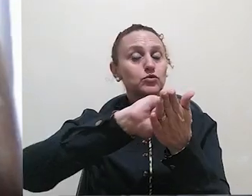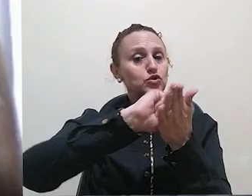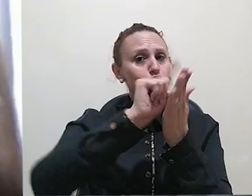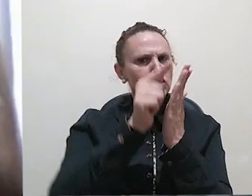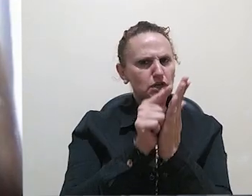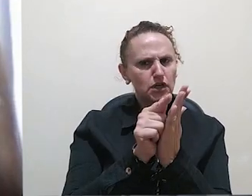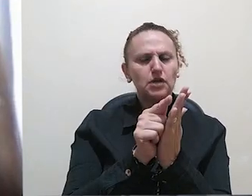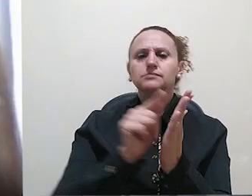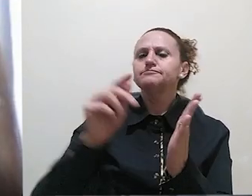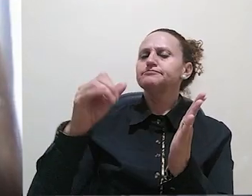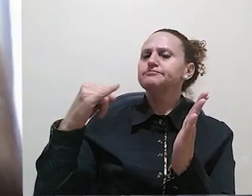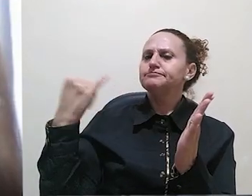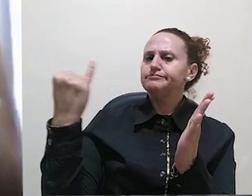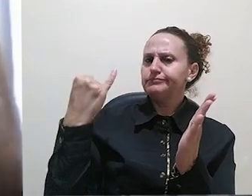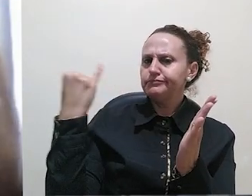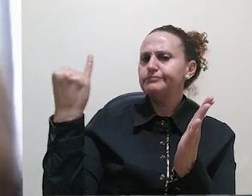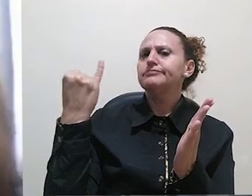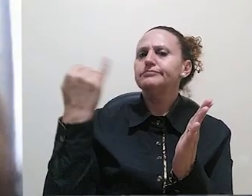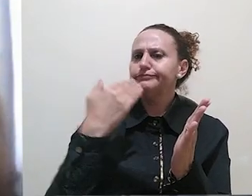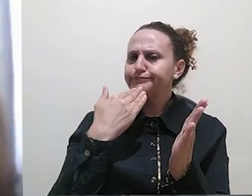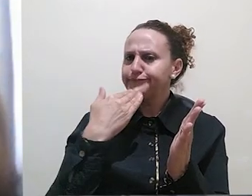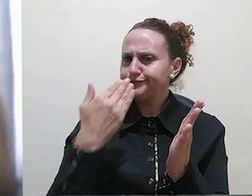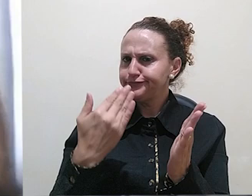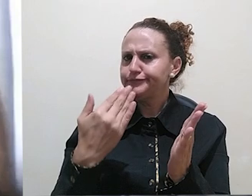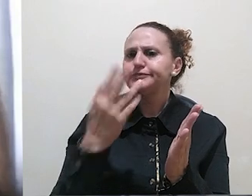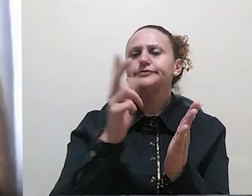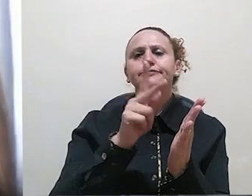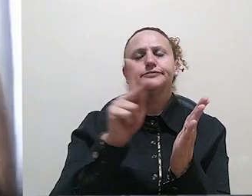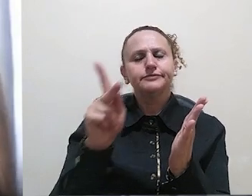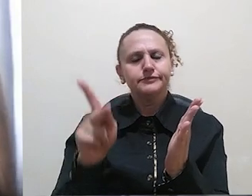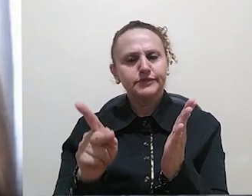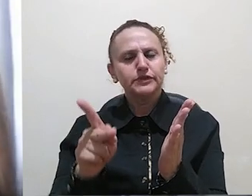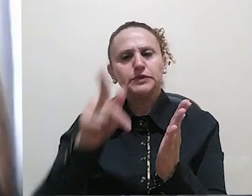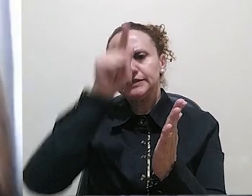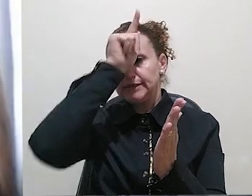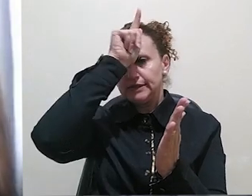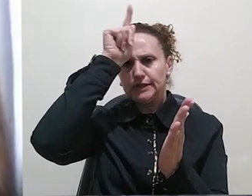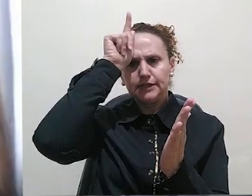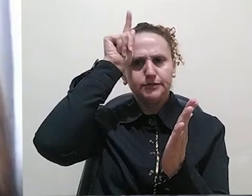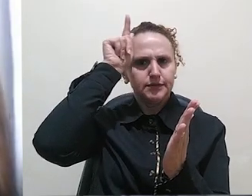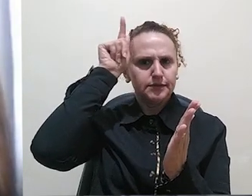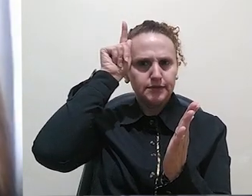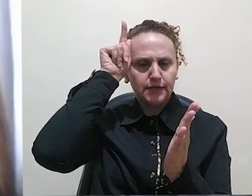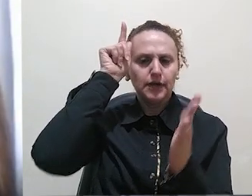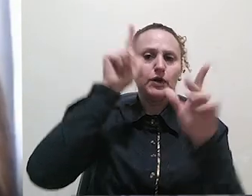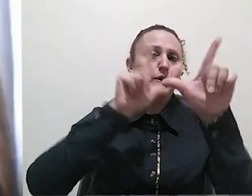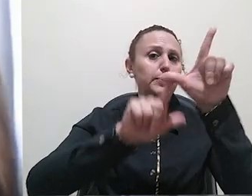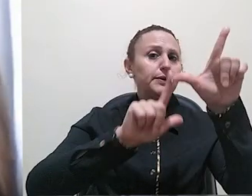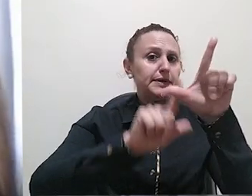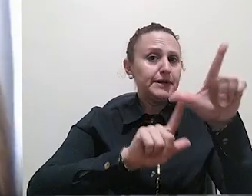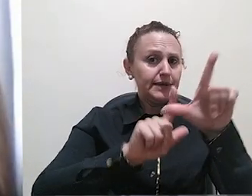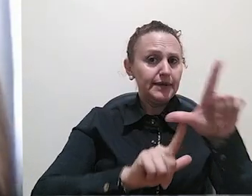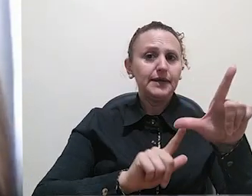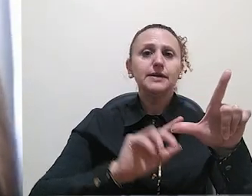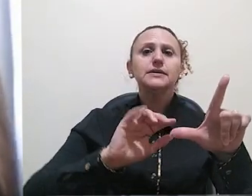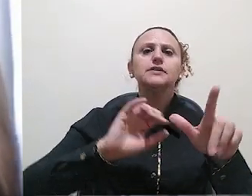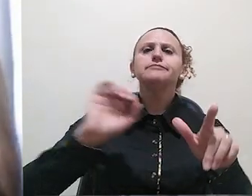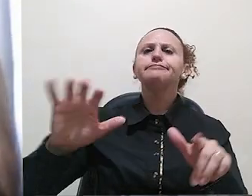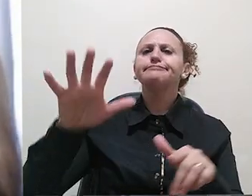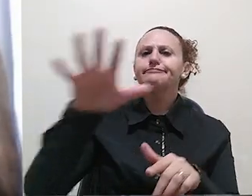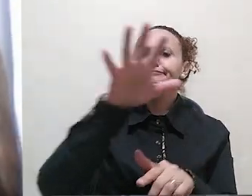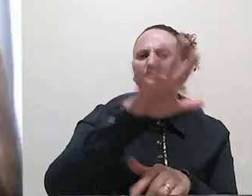solicitado na universidade, né, seja na graduação em letras, seja na graduação em outras áreas também,